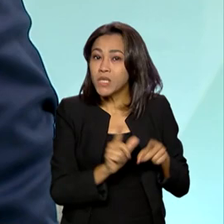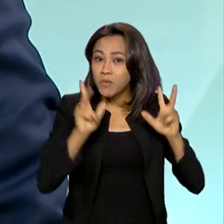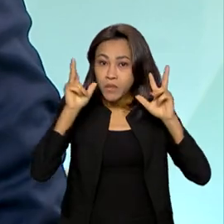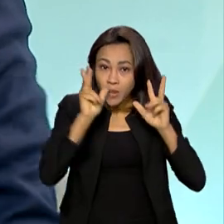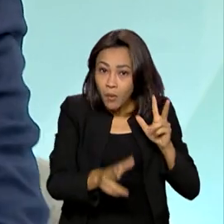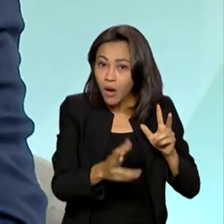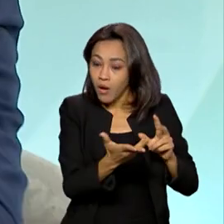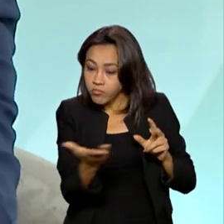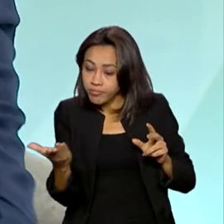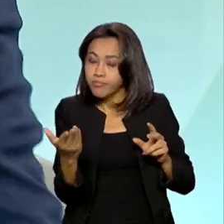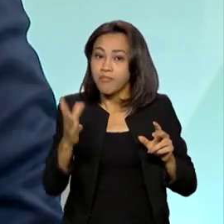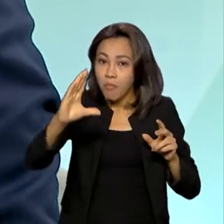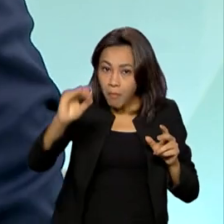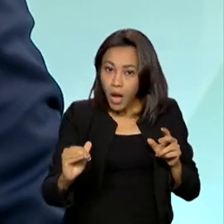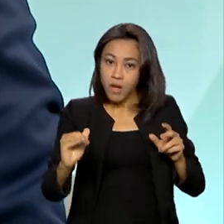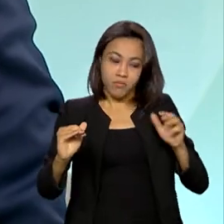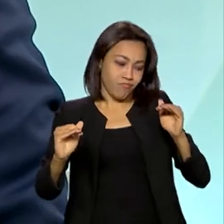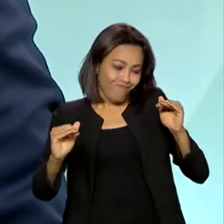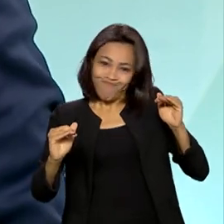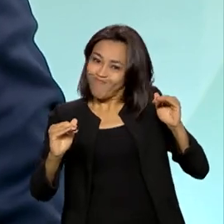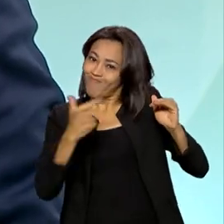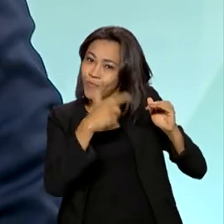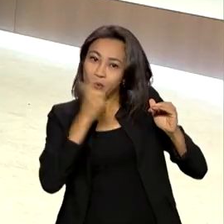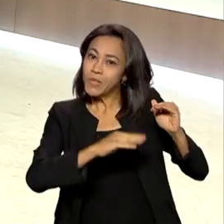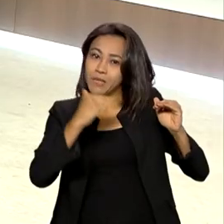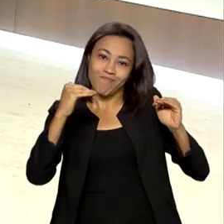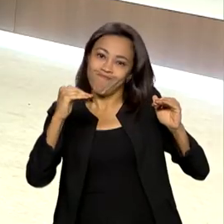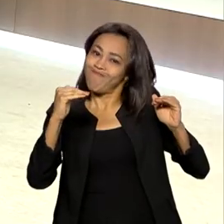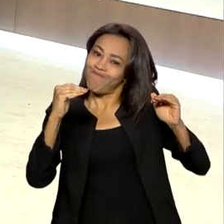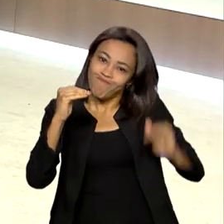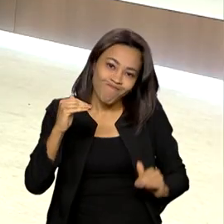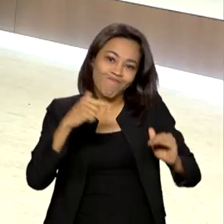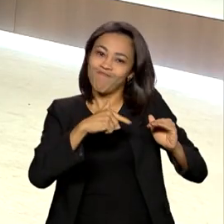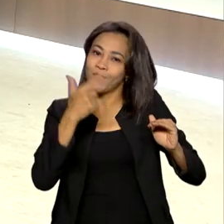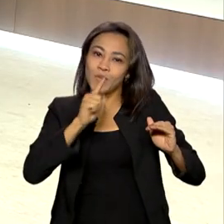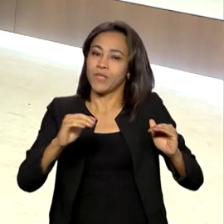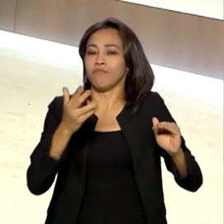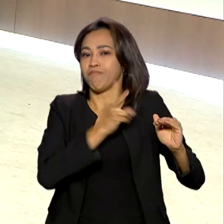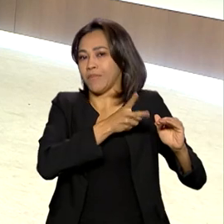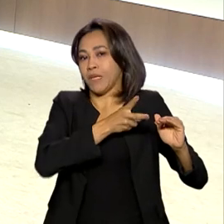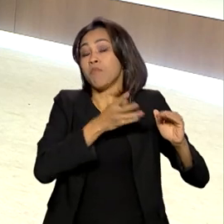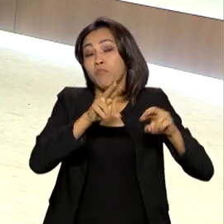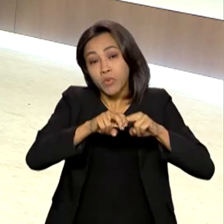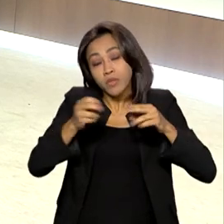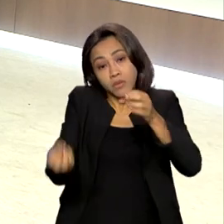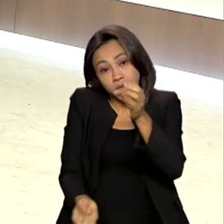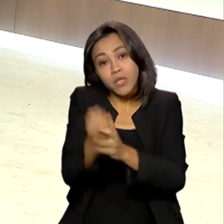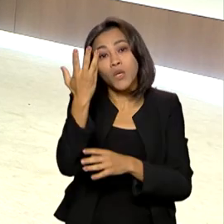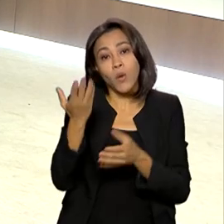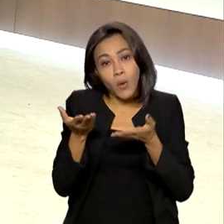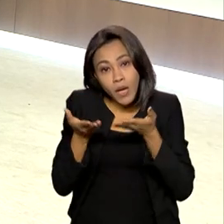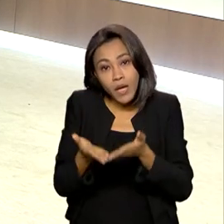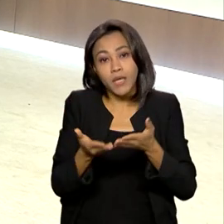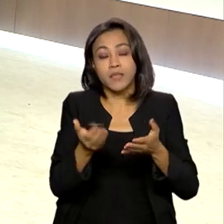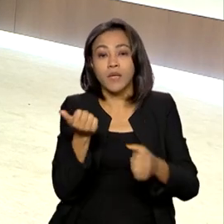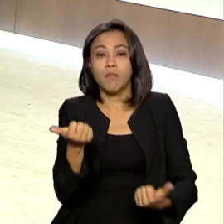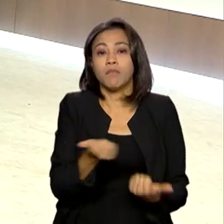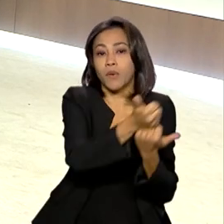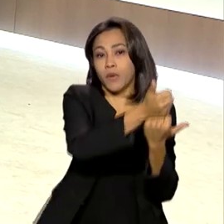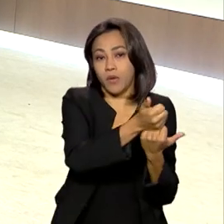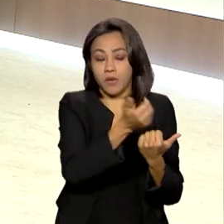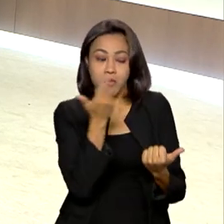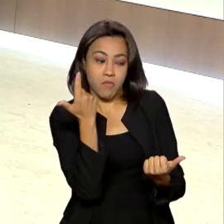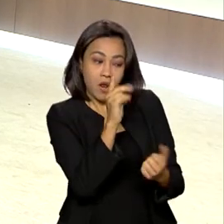proporção que baixamos os outros tipos de combustíveis. Por isso dá a criação de um benefício para poder subsidiar ao